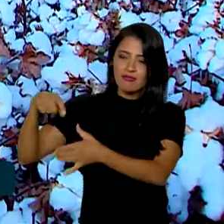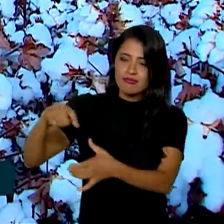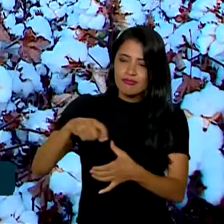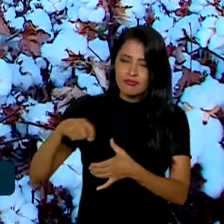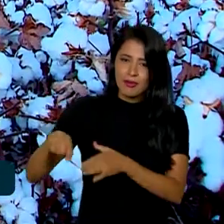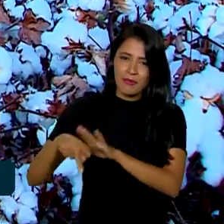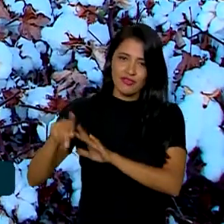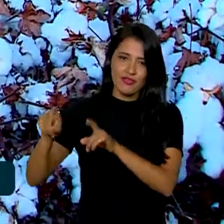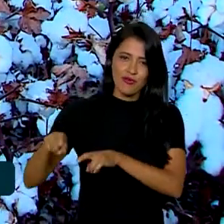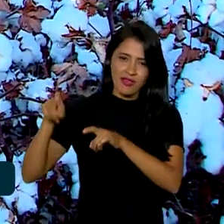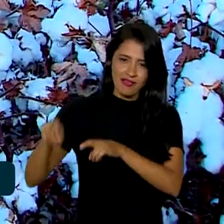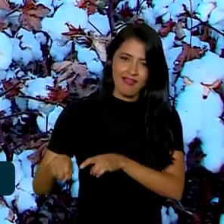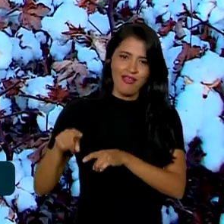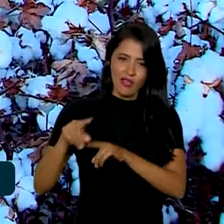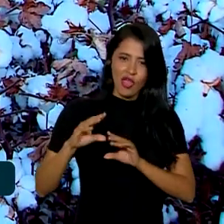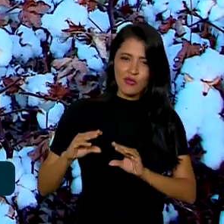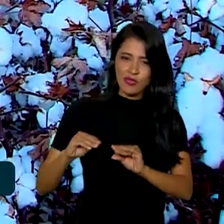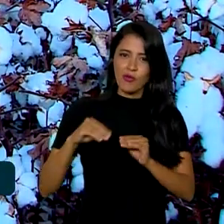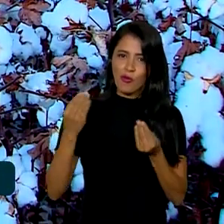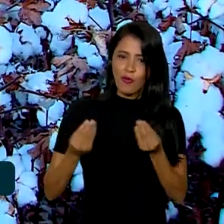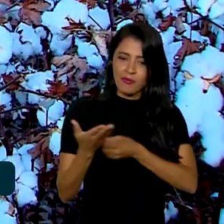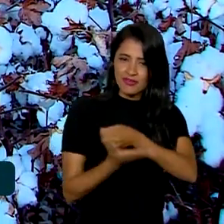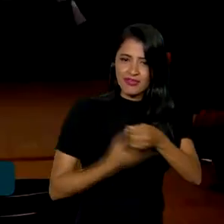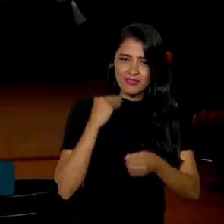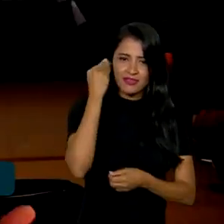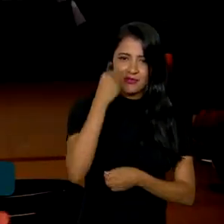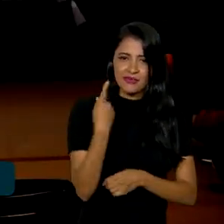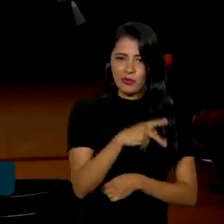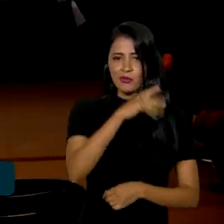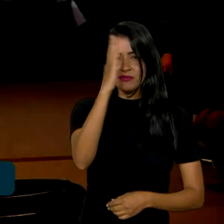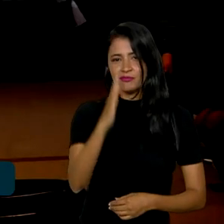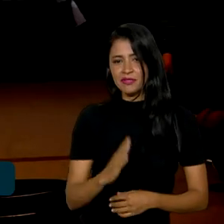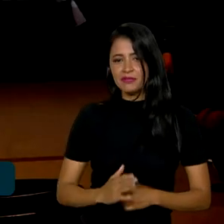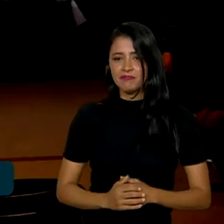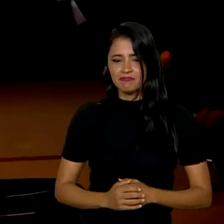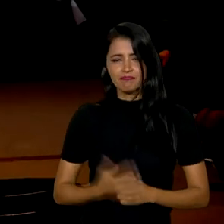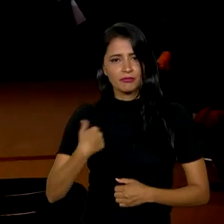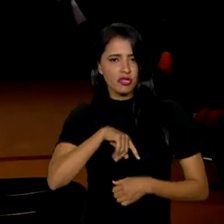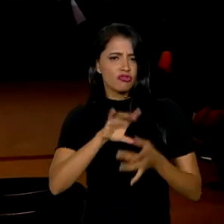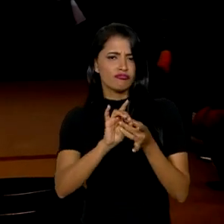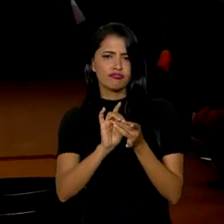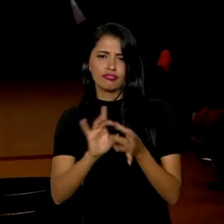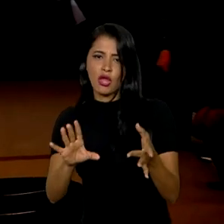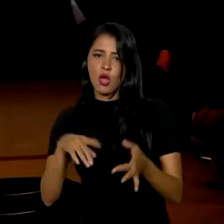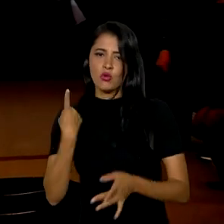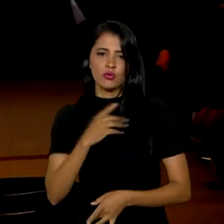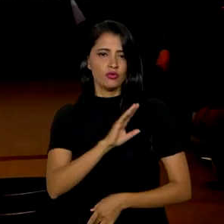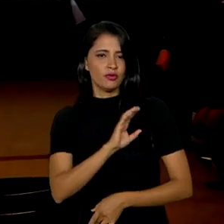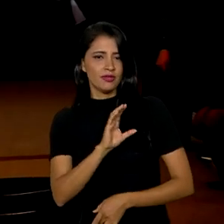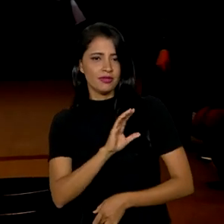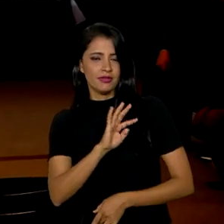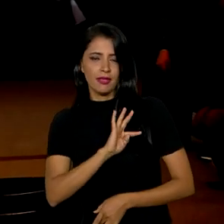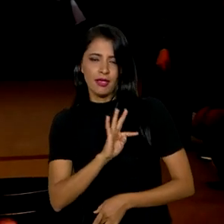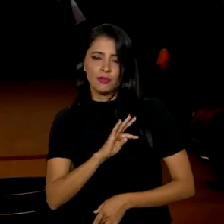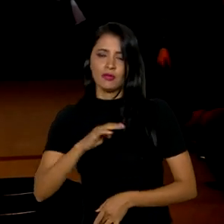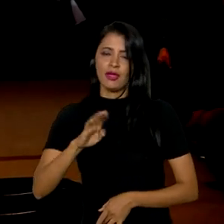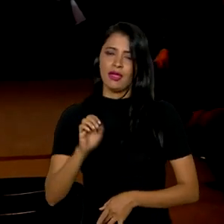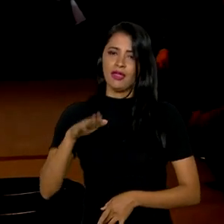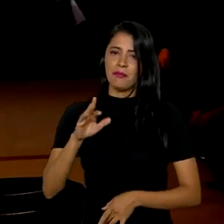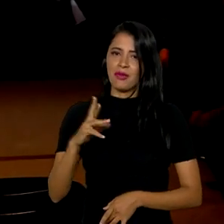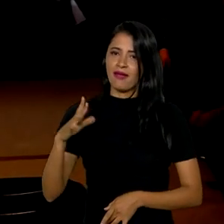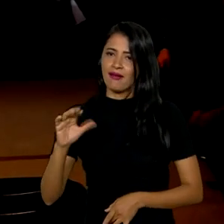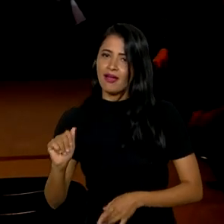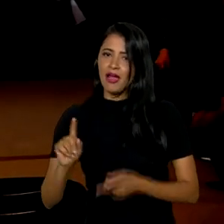de algodão a partir da experiência brasileira. Nós colocamos à disposição nossos técnicos, tanto da Embrapa, quanto o pessoal da